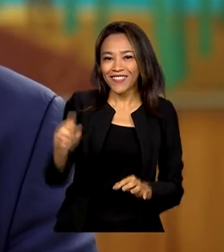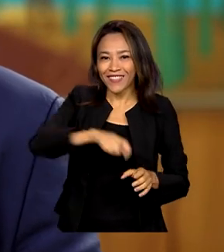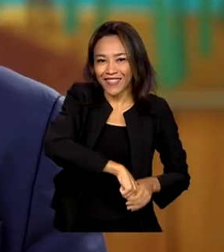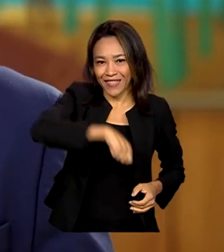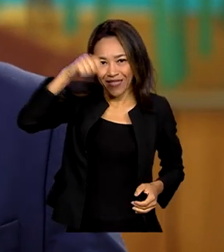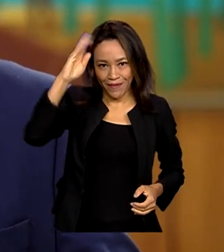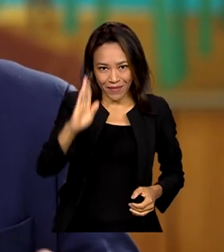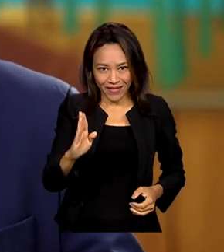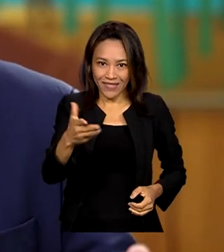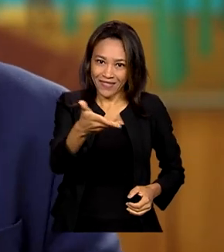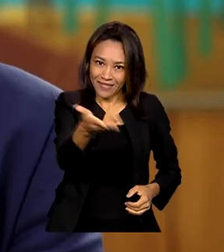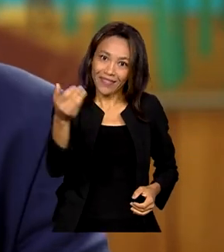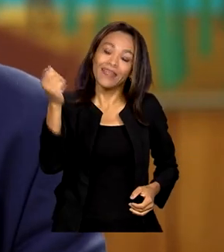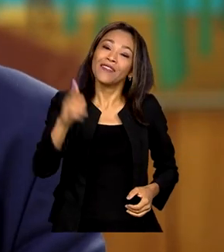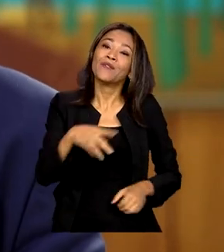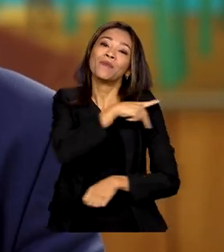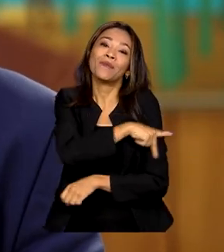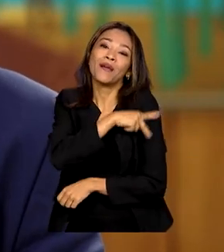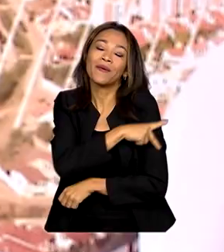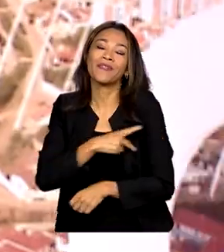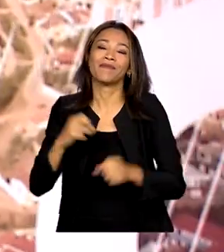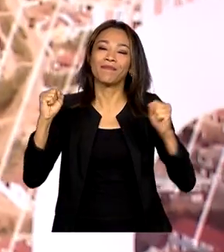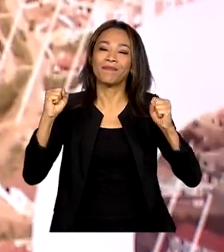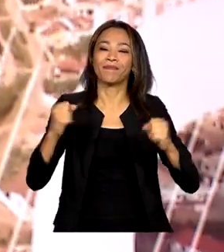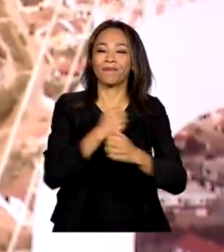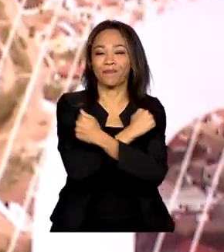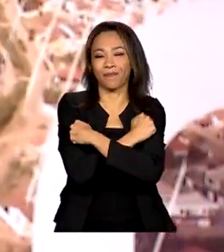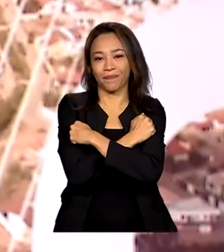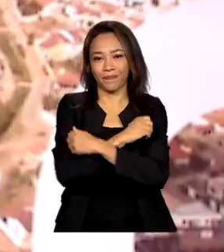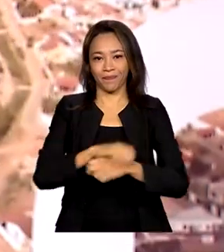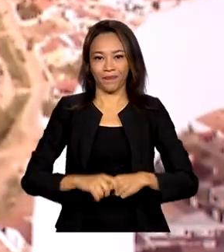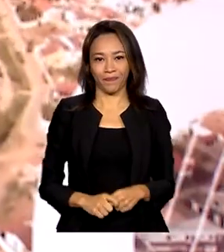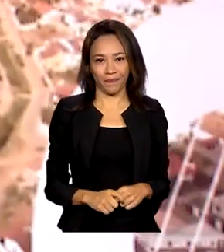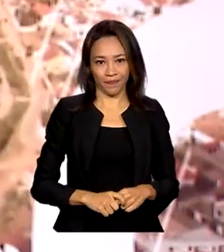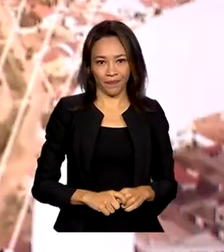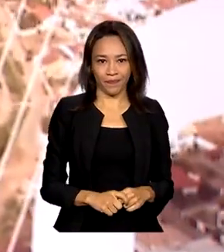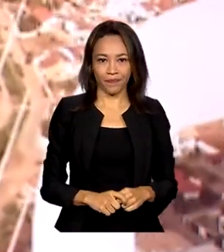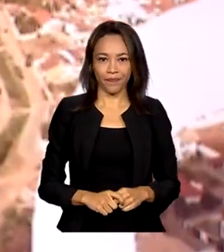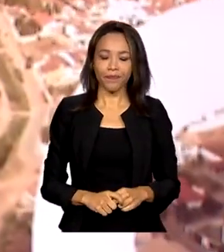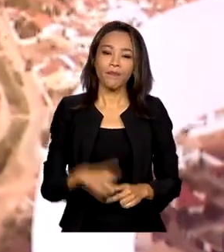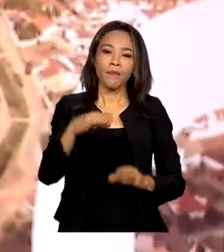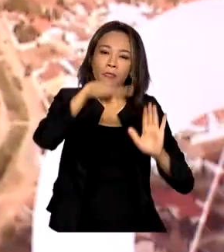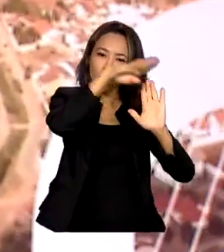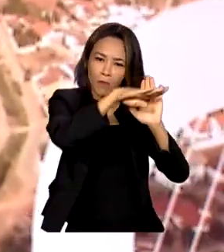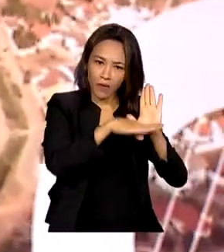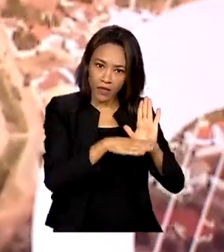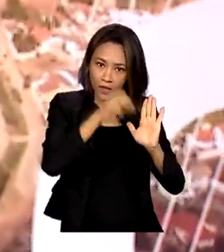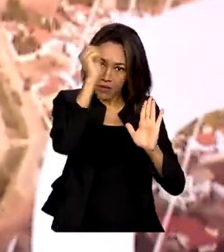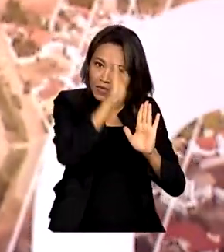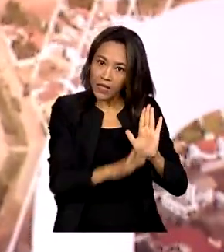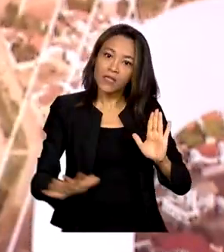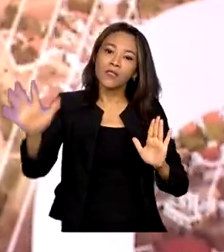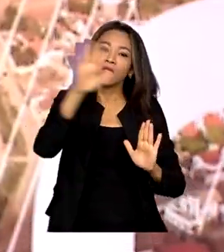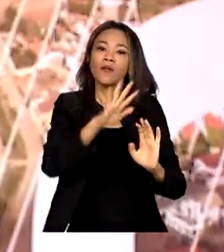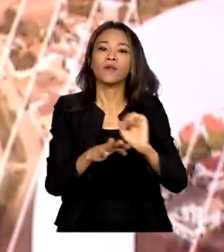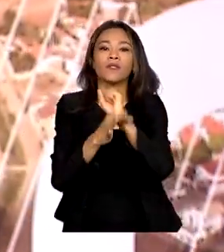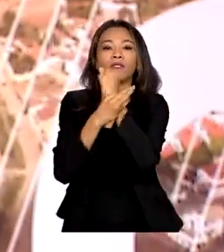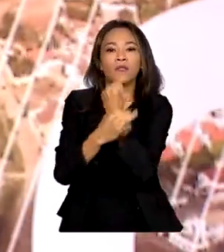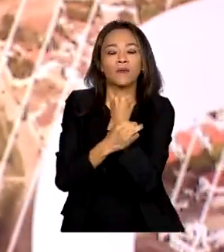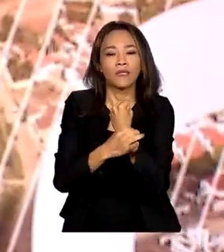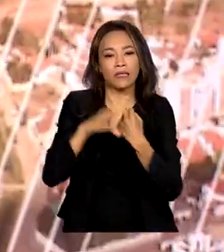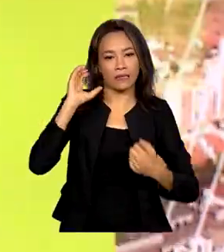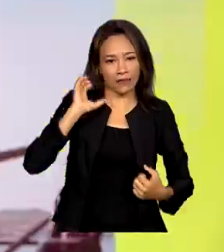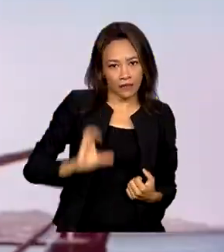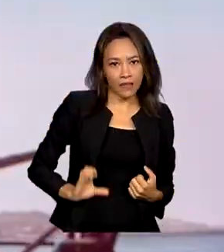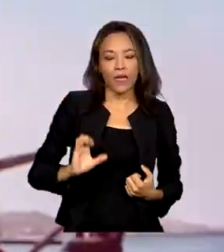Abraços ao bravo povo do Piauí. O Programa Nacional de Segurança Pública com Cidadania deve